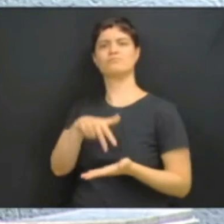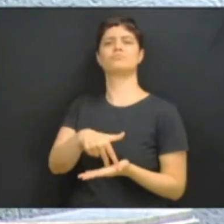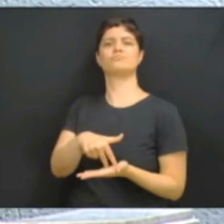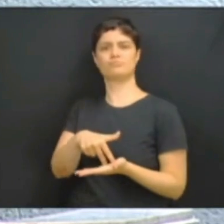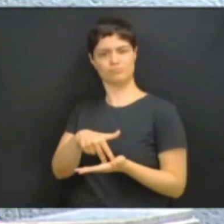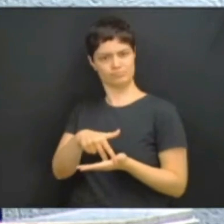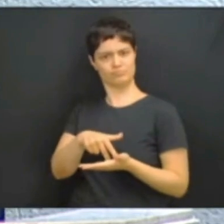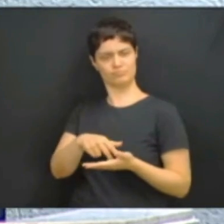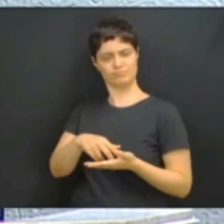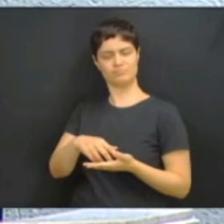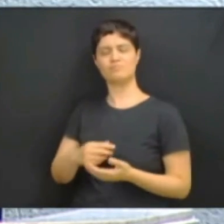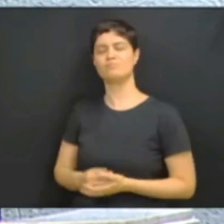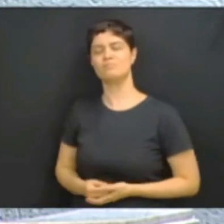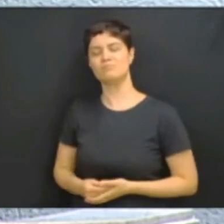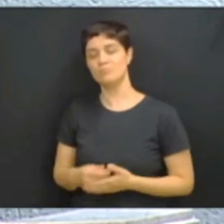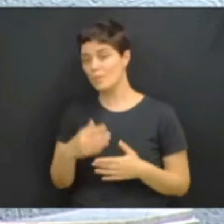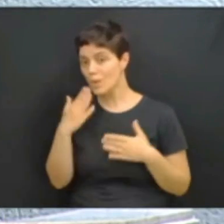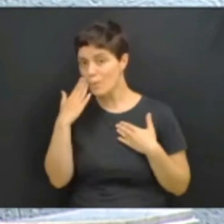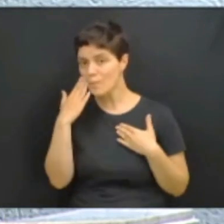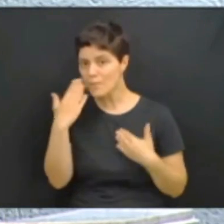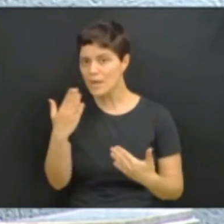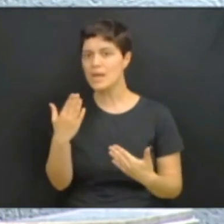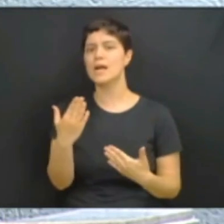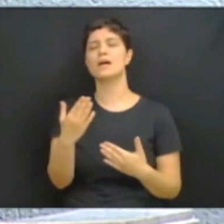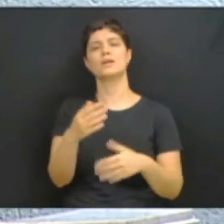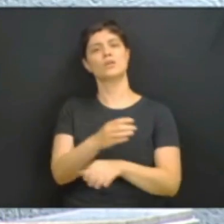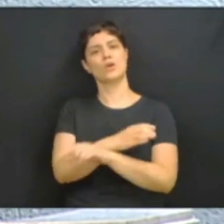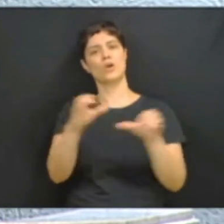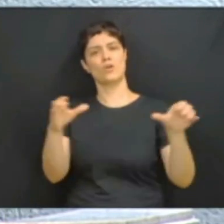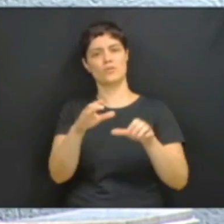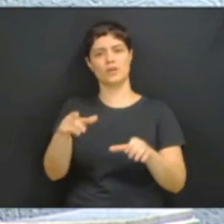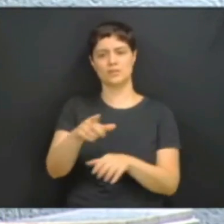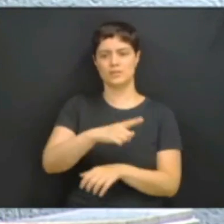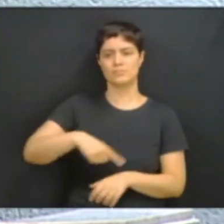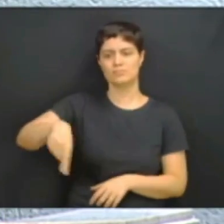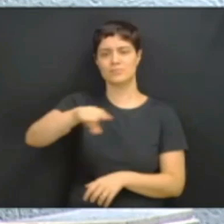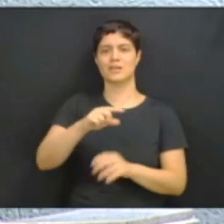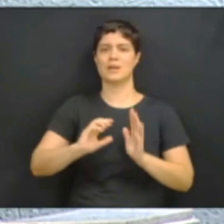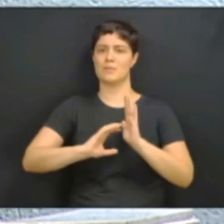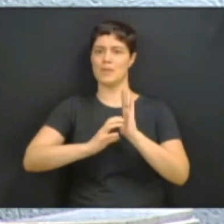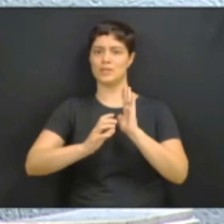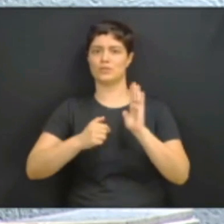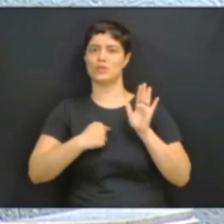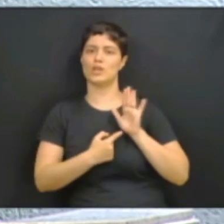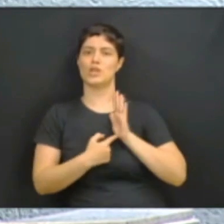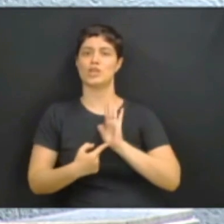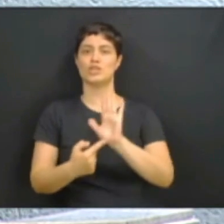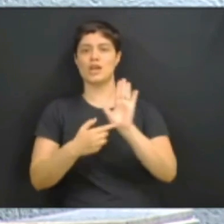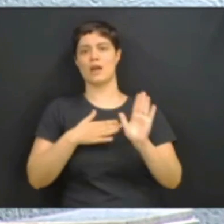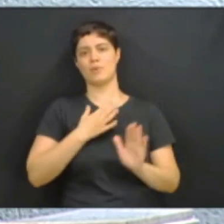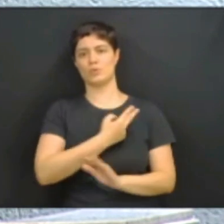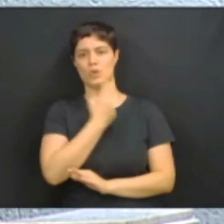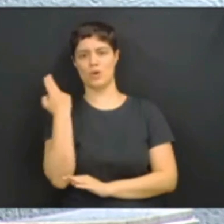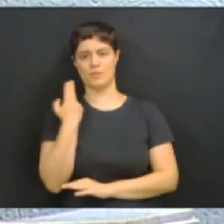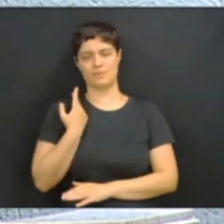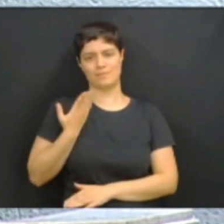a confiança do Podemos por ter me indicado presidente